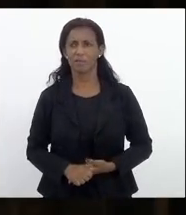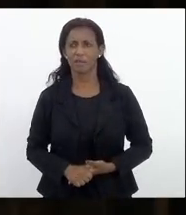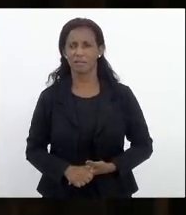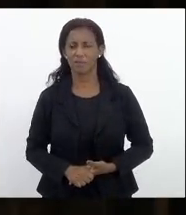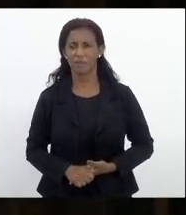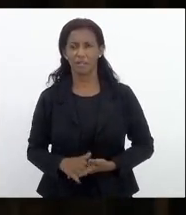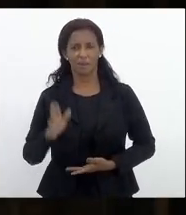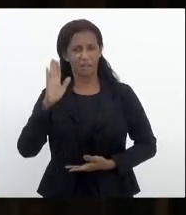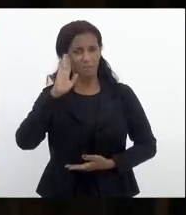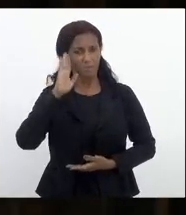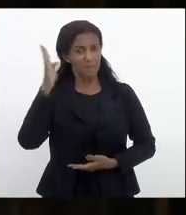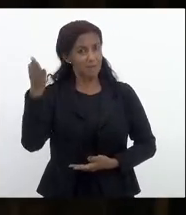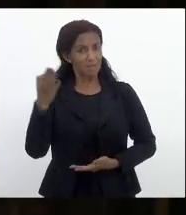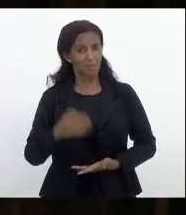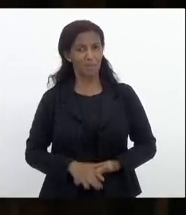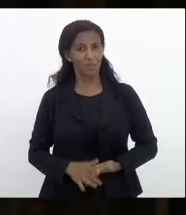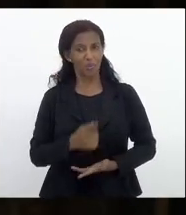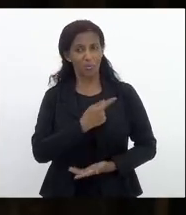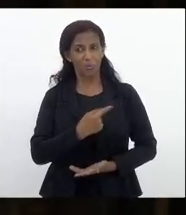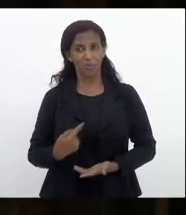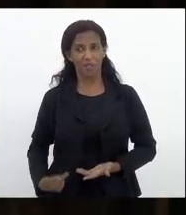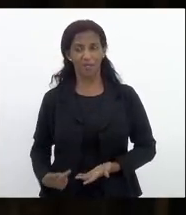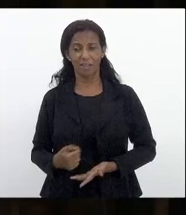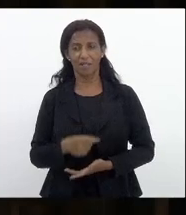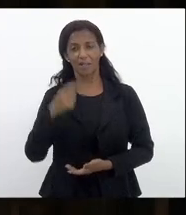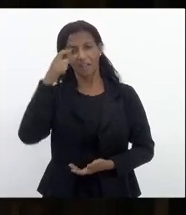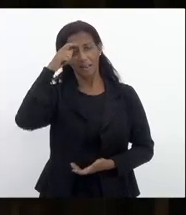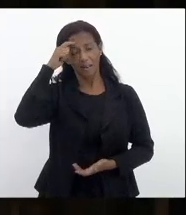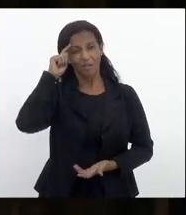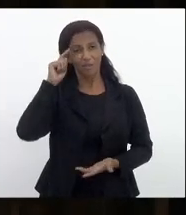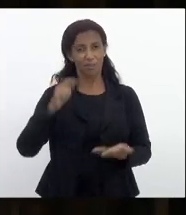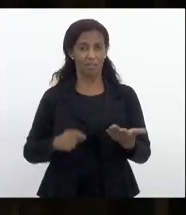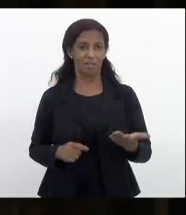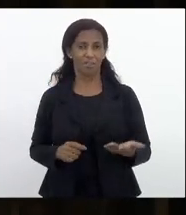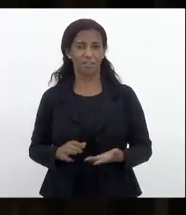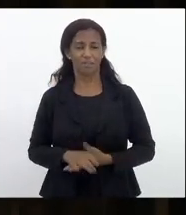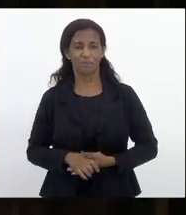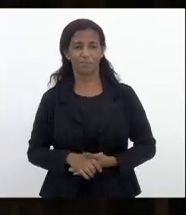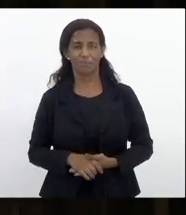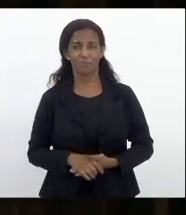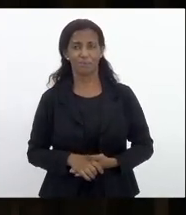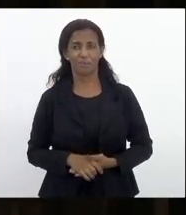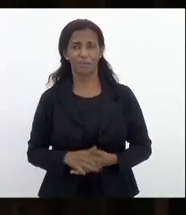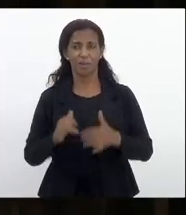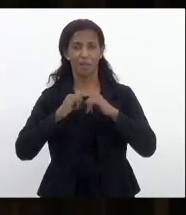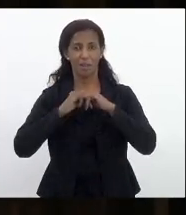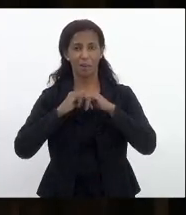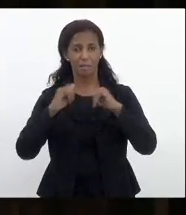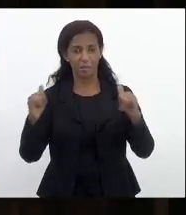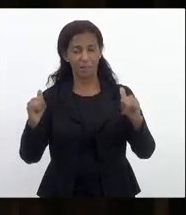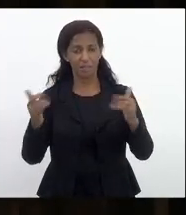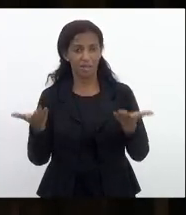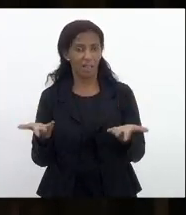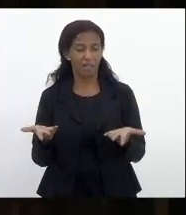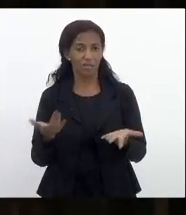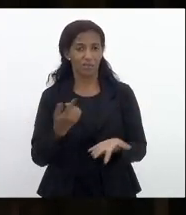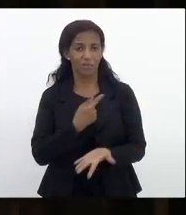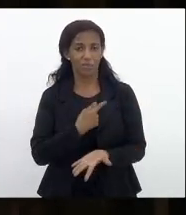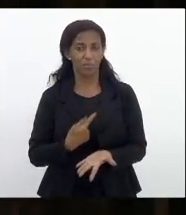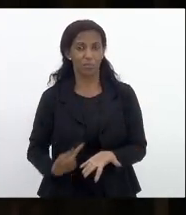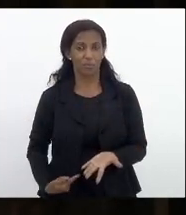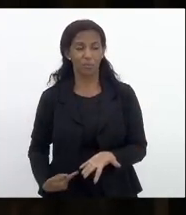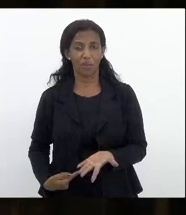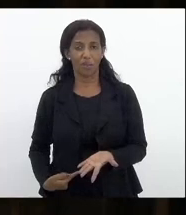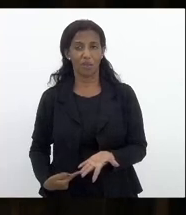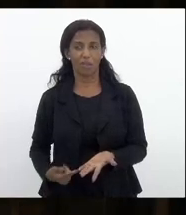principalmente em cima do governador Cláudio Castro pois a mensagem veio do governo no